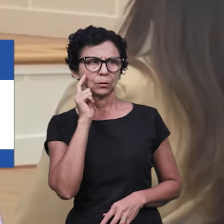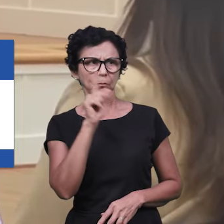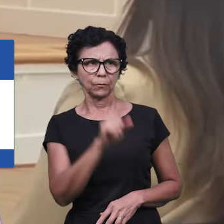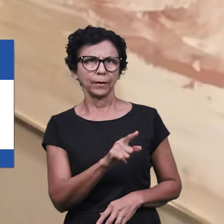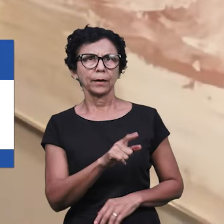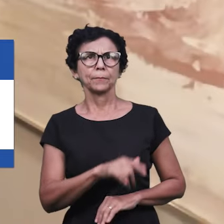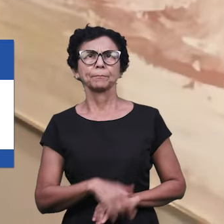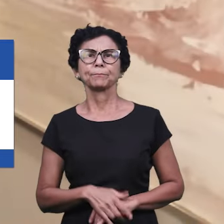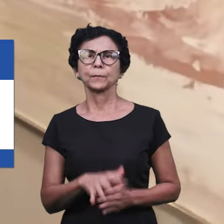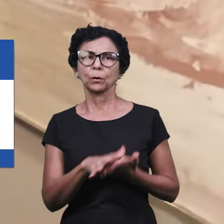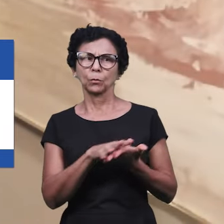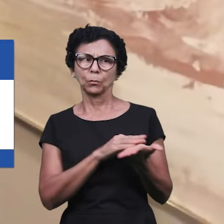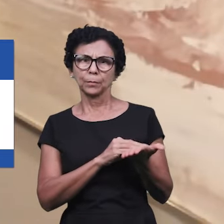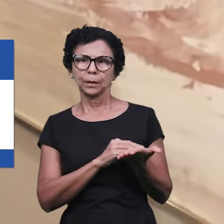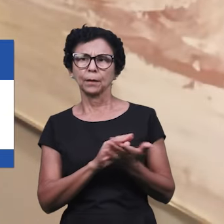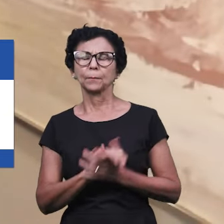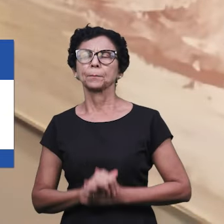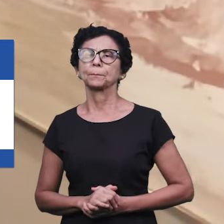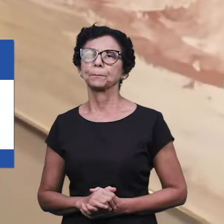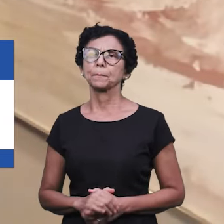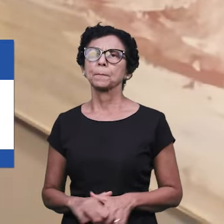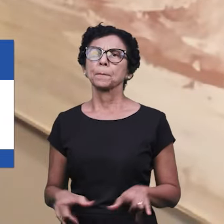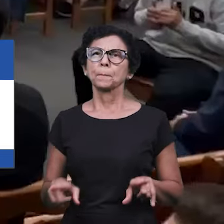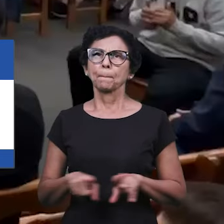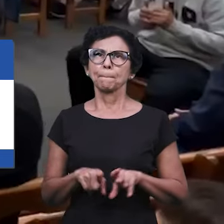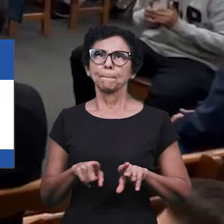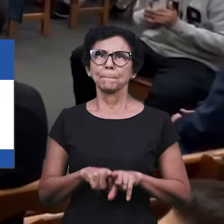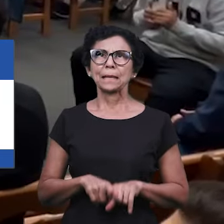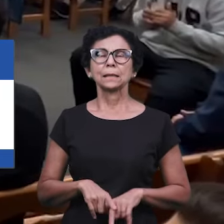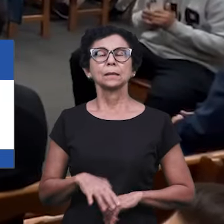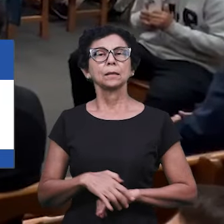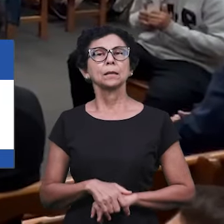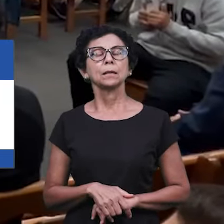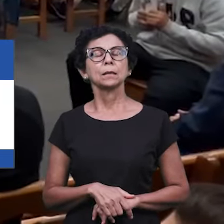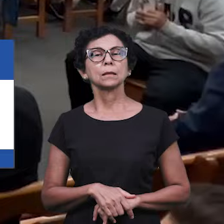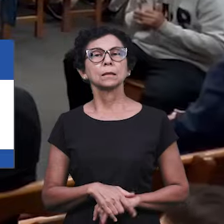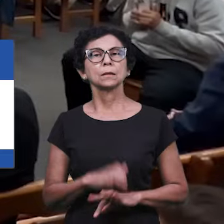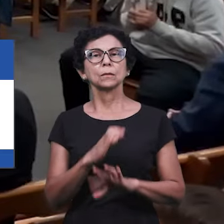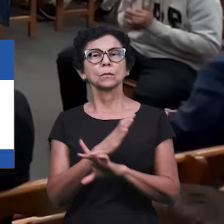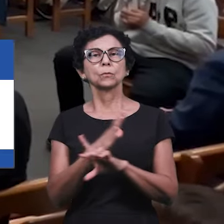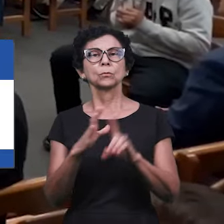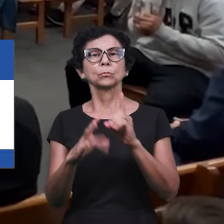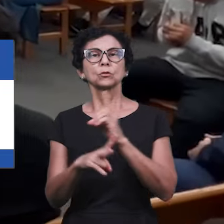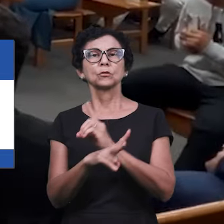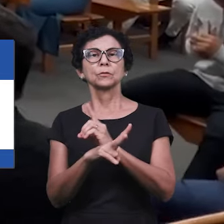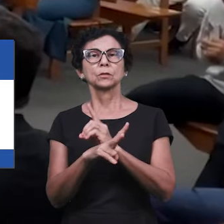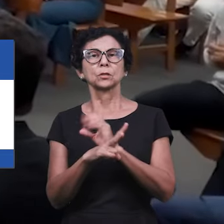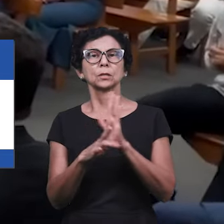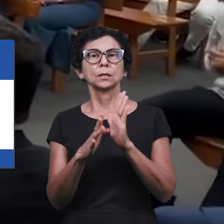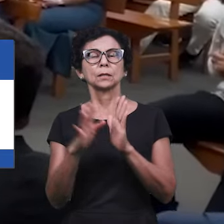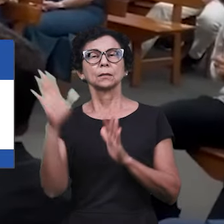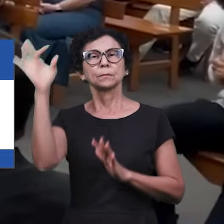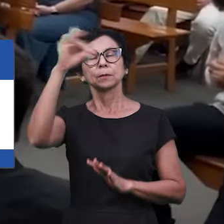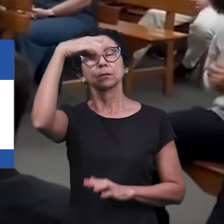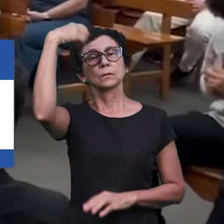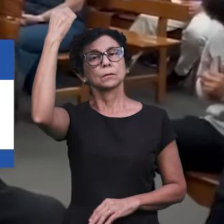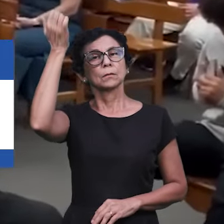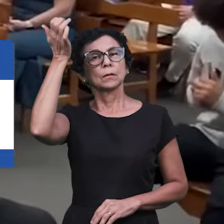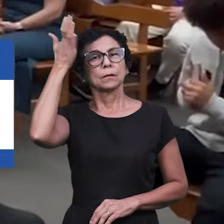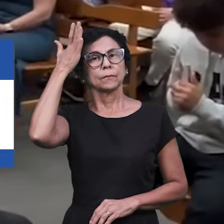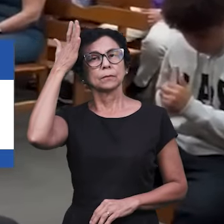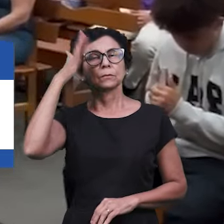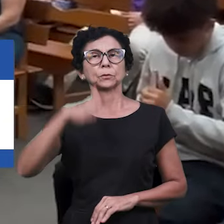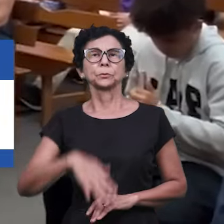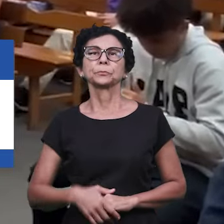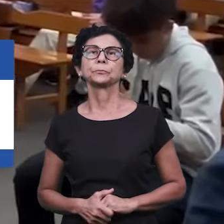lugar. Em Everett, nossos irmãos participaram de uma vigília revelada pelo Espírito Santo de